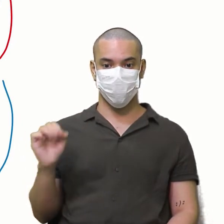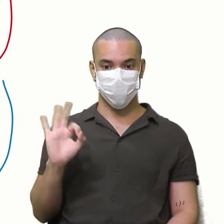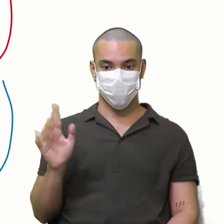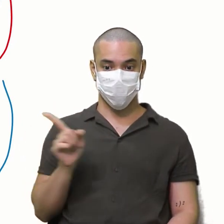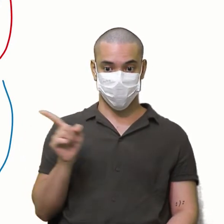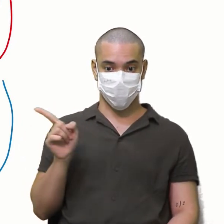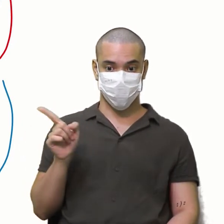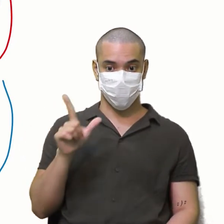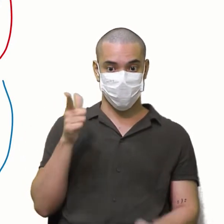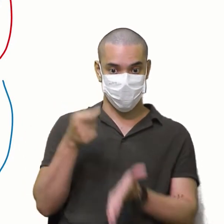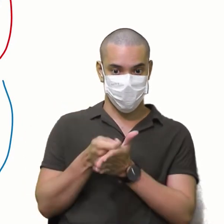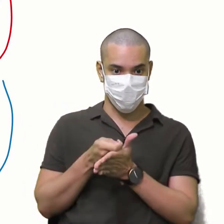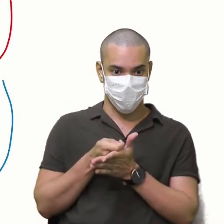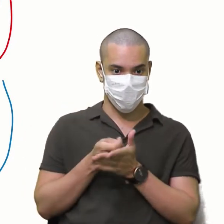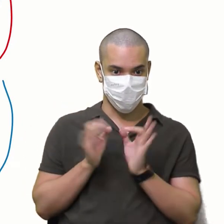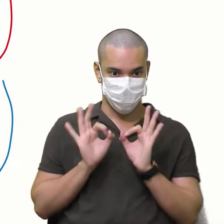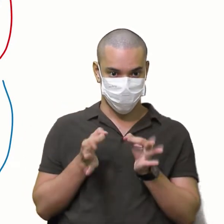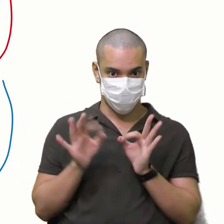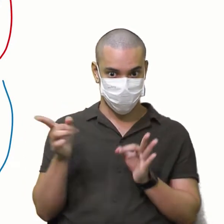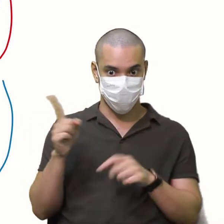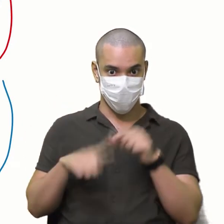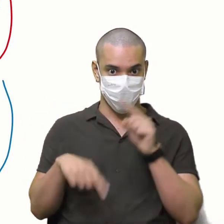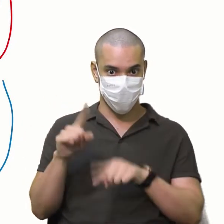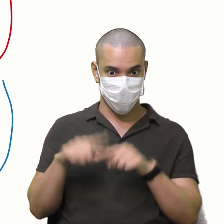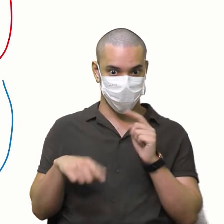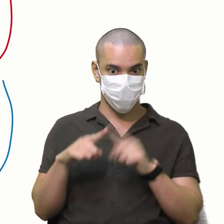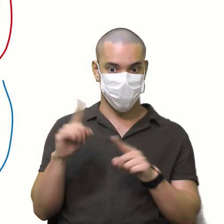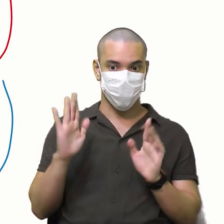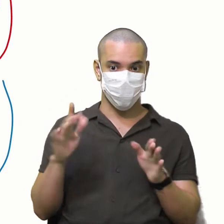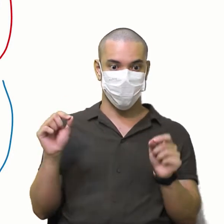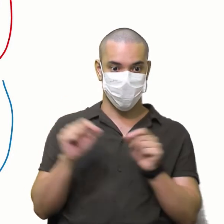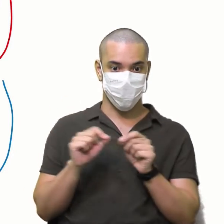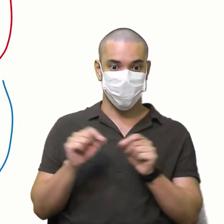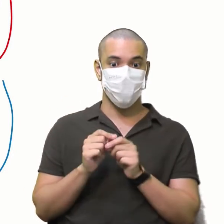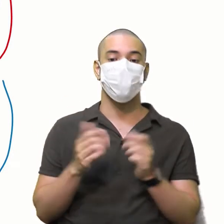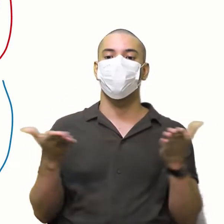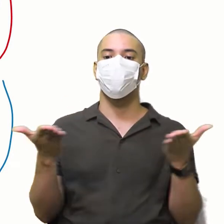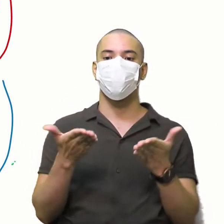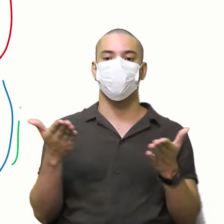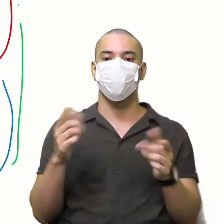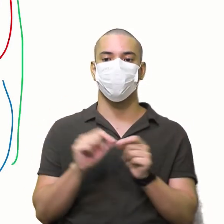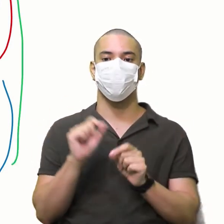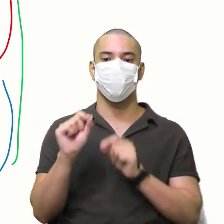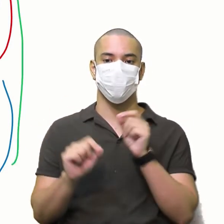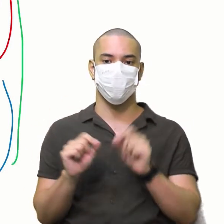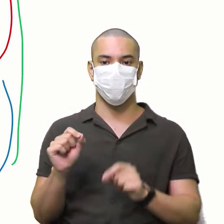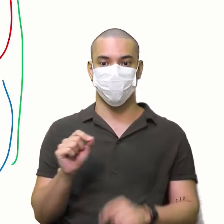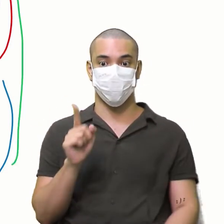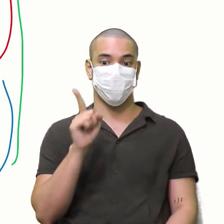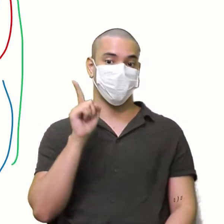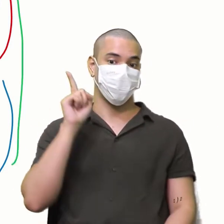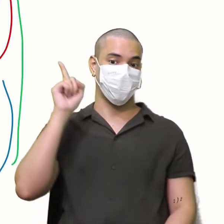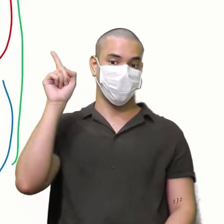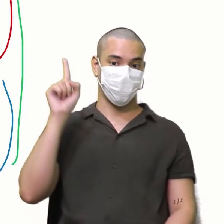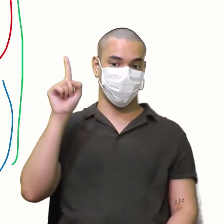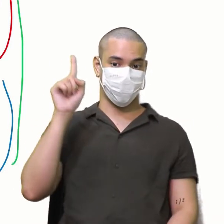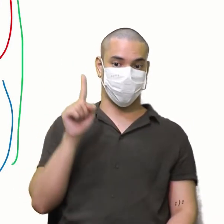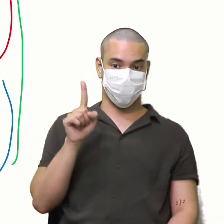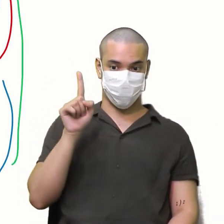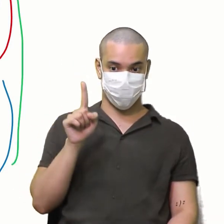Esse é o determinante Esse é o produto A multiplicação Agora vamos para o determinante Aqui em cima O